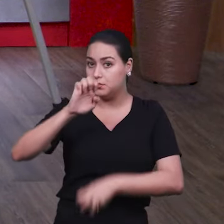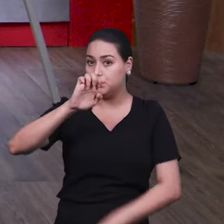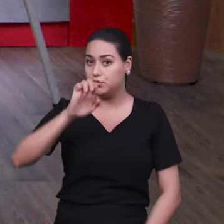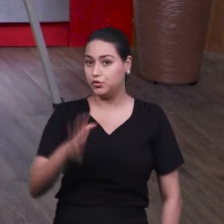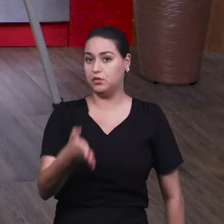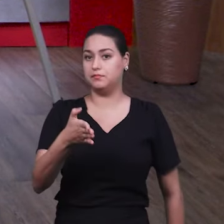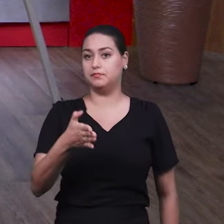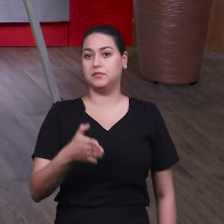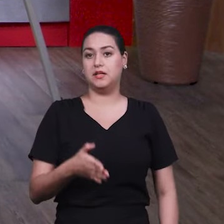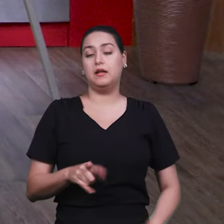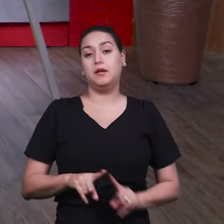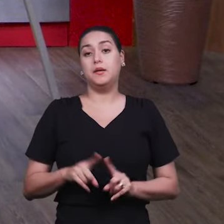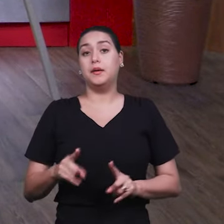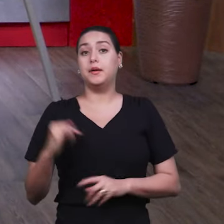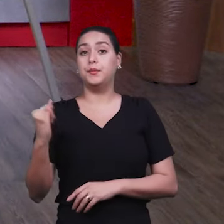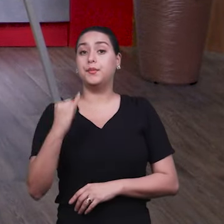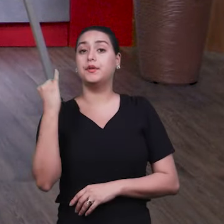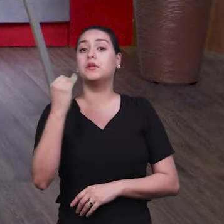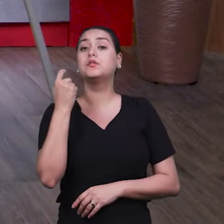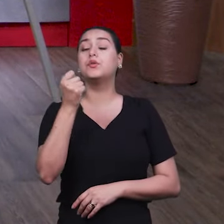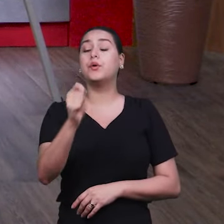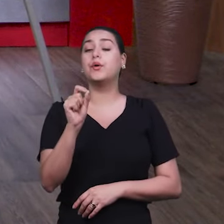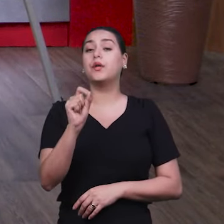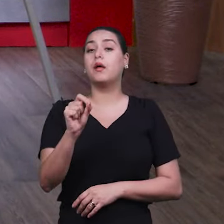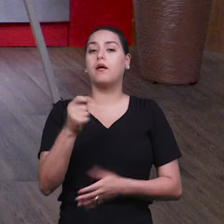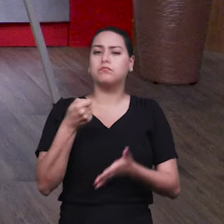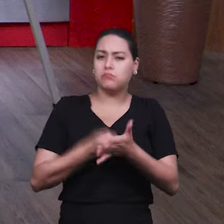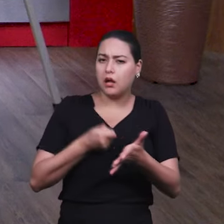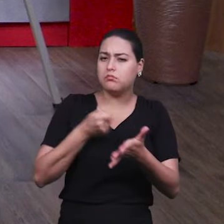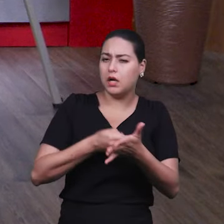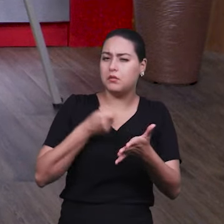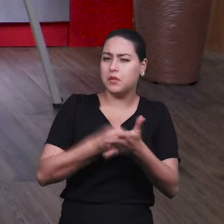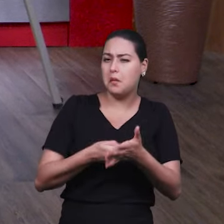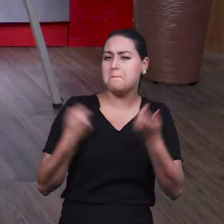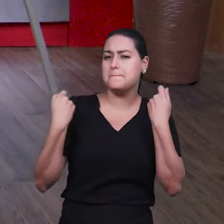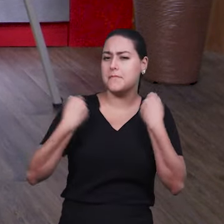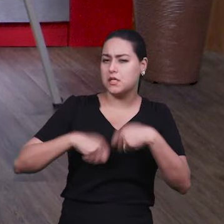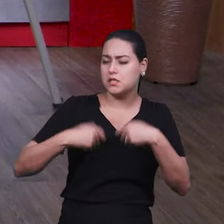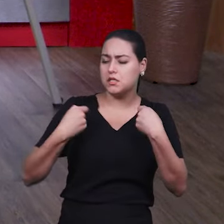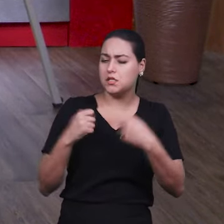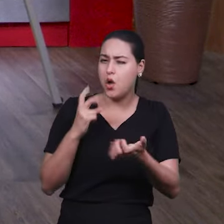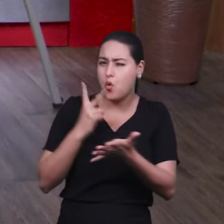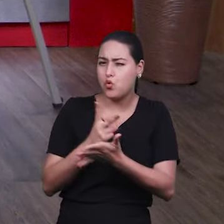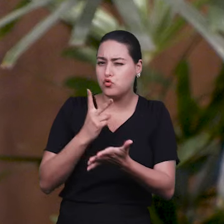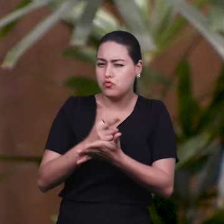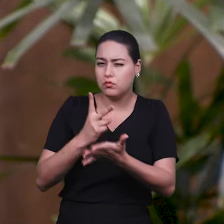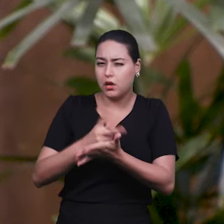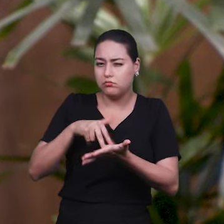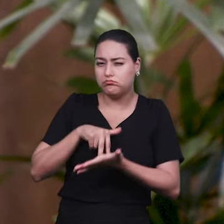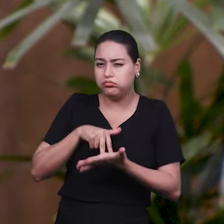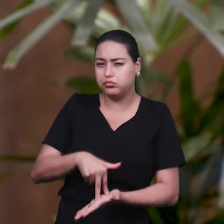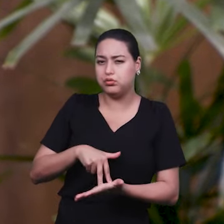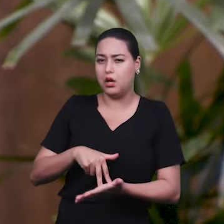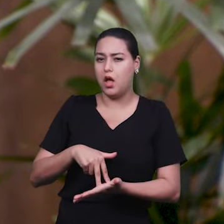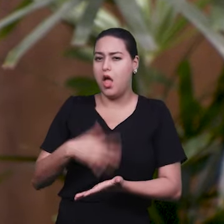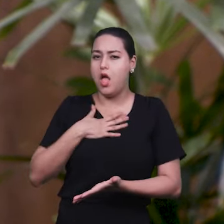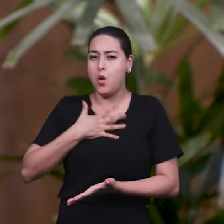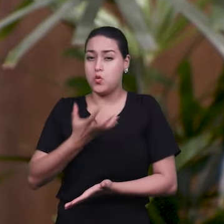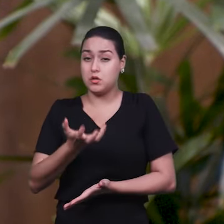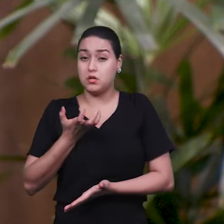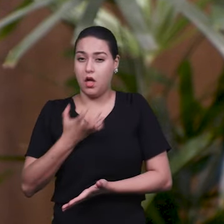mas o importante é a persistência, a pessoa que ele identificou que ele tem aquele